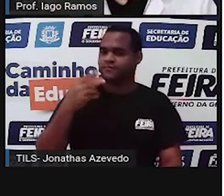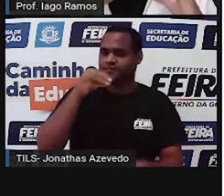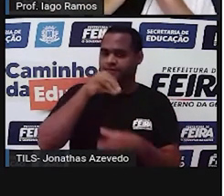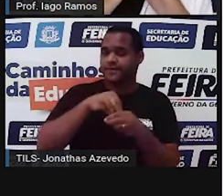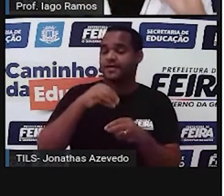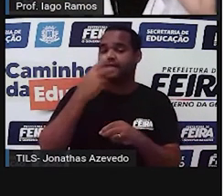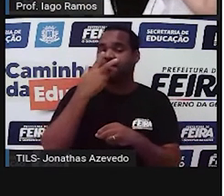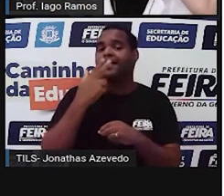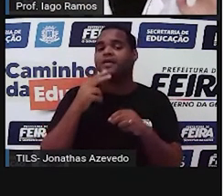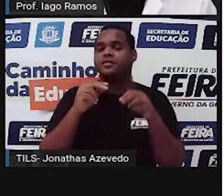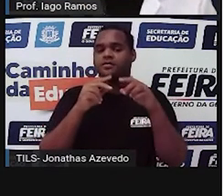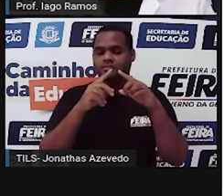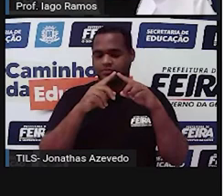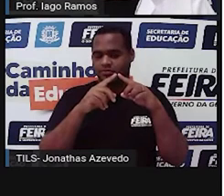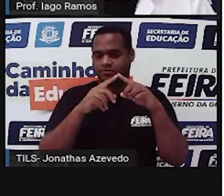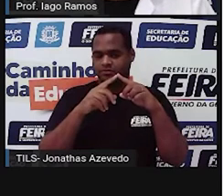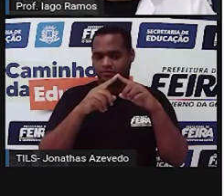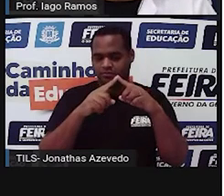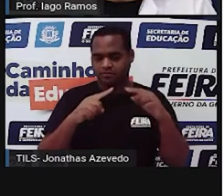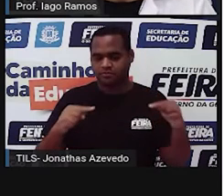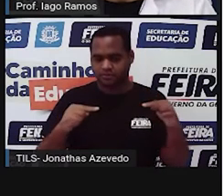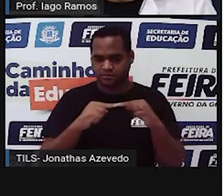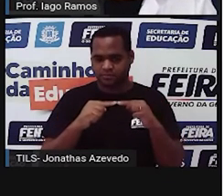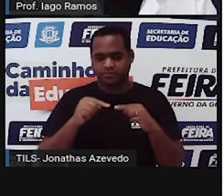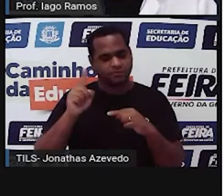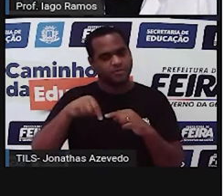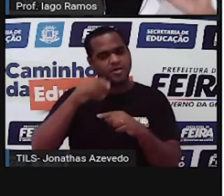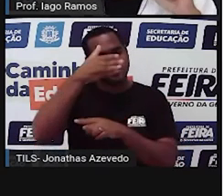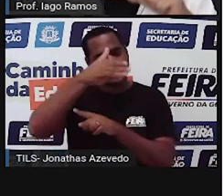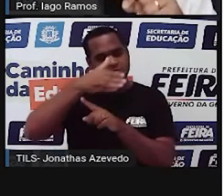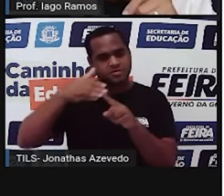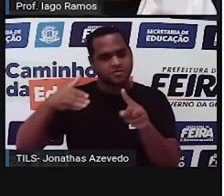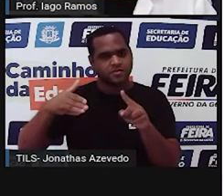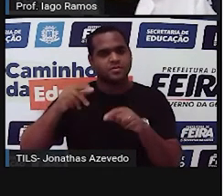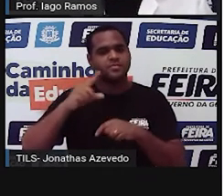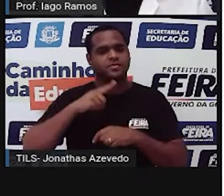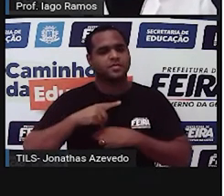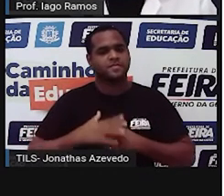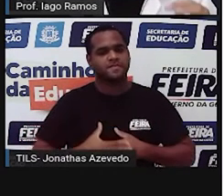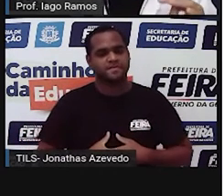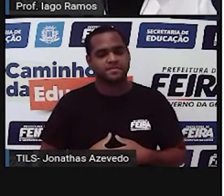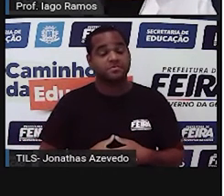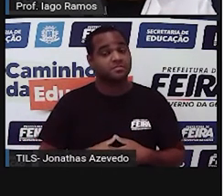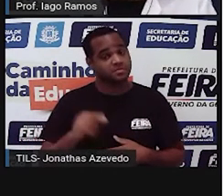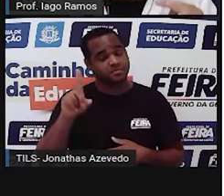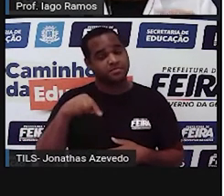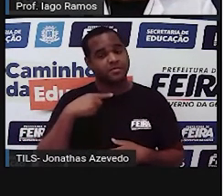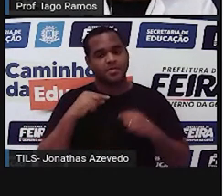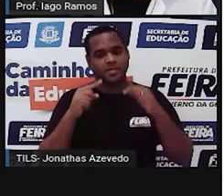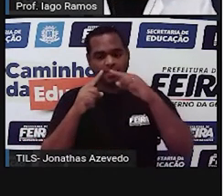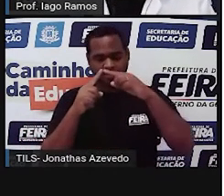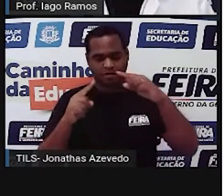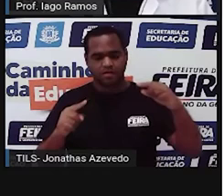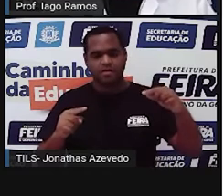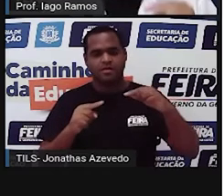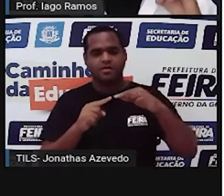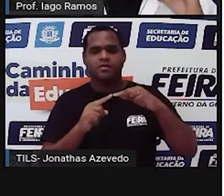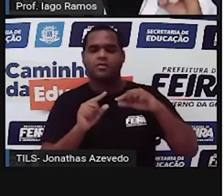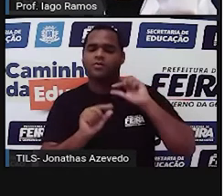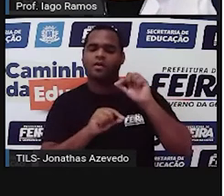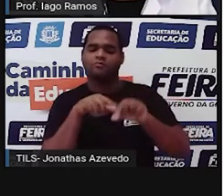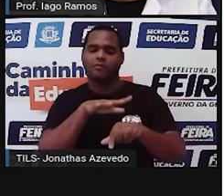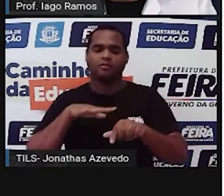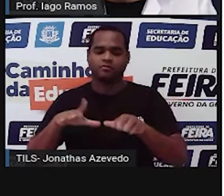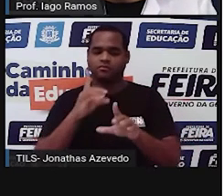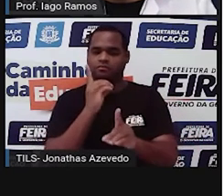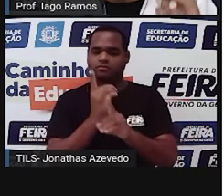foi cortada, separou esses triângulos, certo? E nesses triângulos, a área que foi encontrada, é